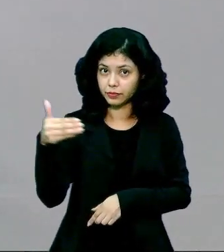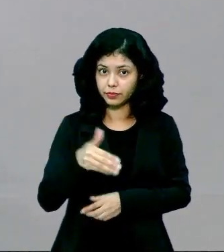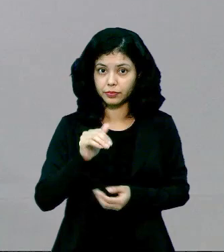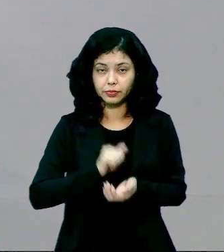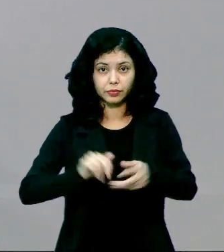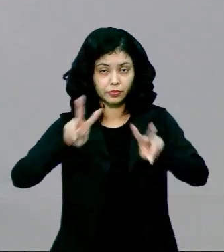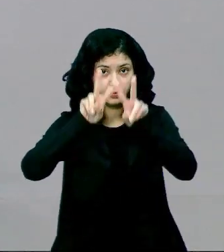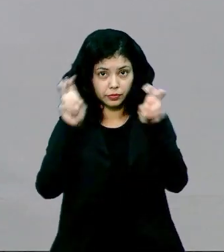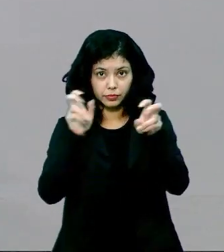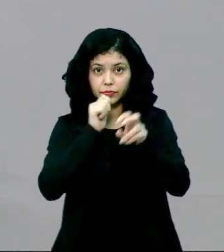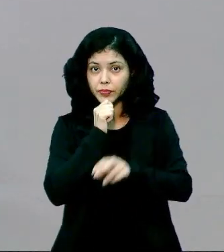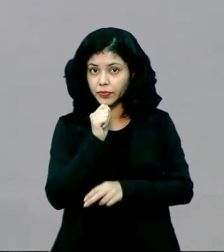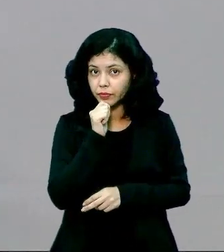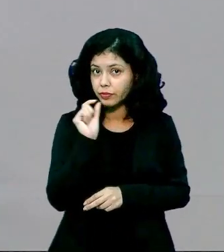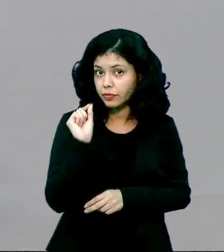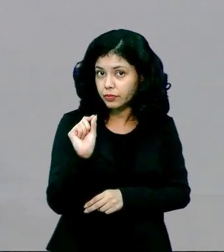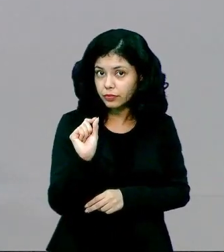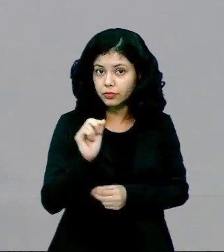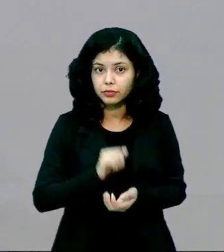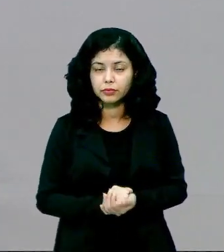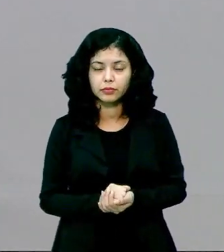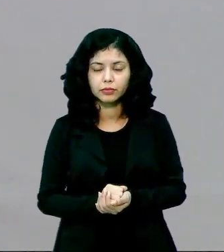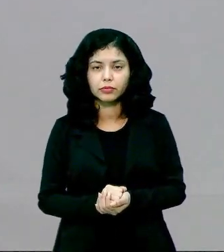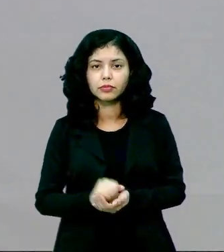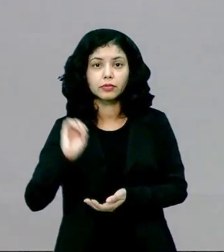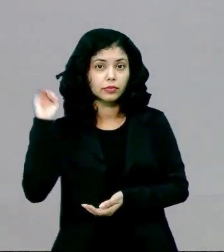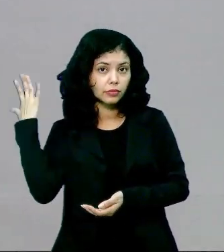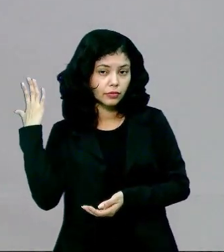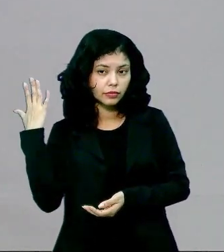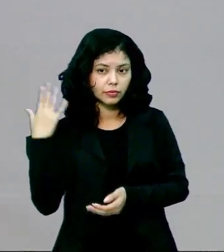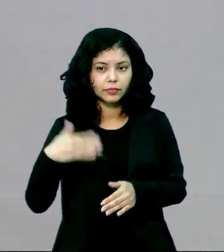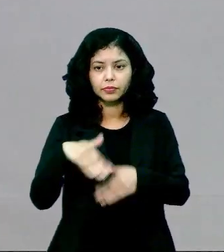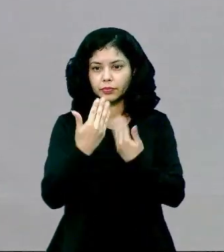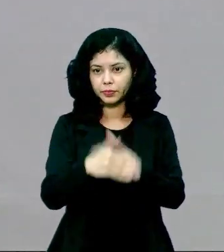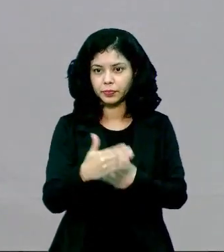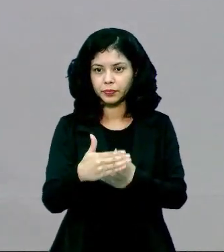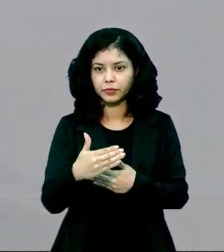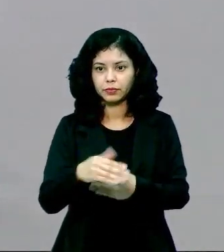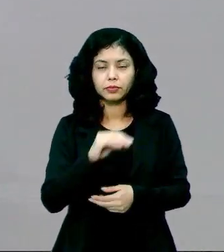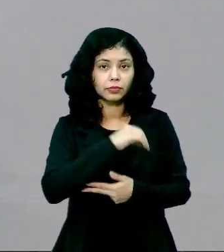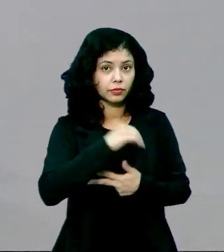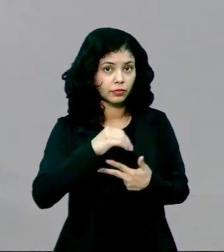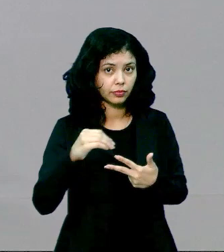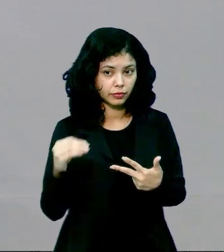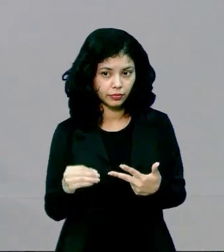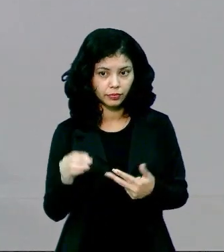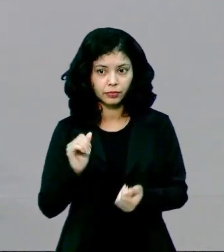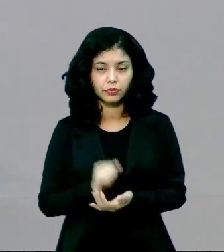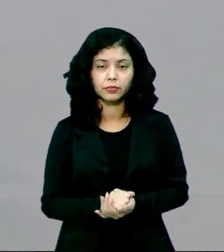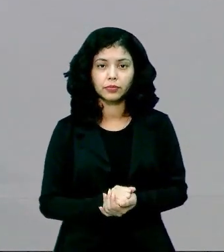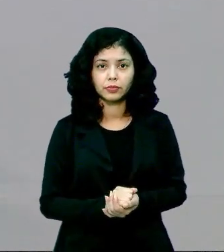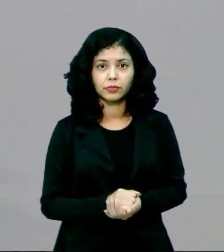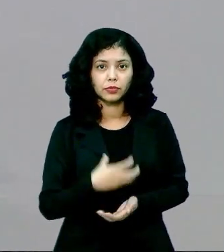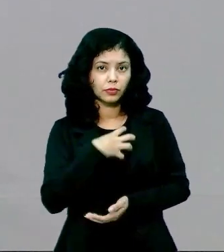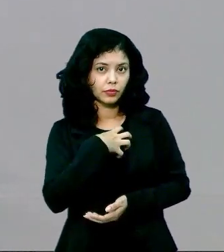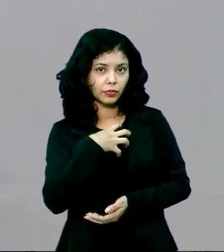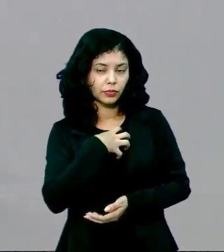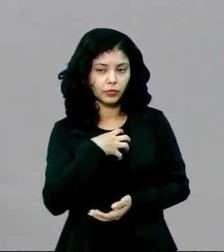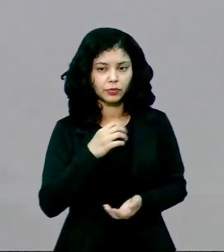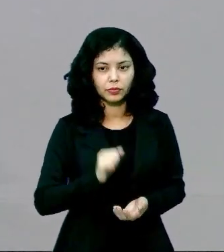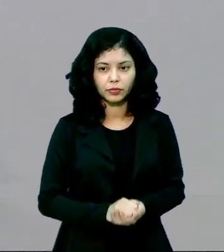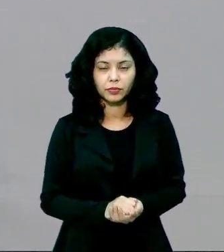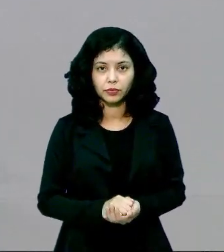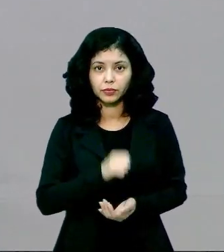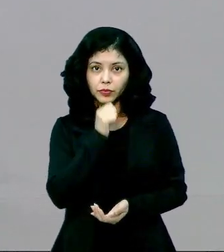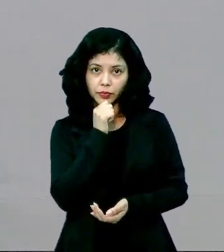temáticas que são recorrentes nas provas do Enem, principalmente no momento do nosso